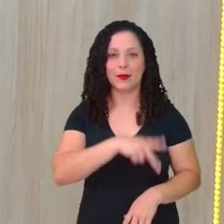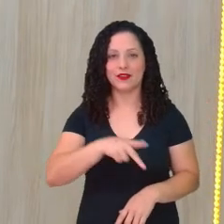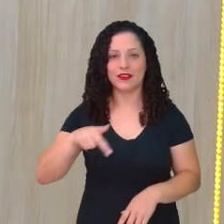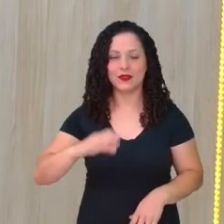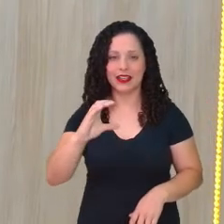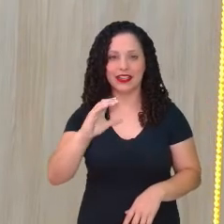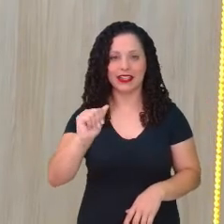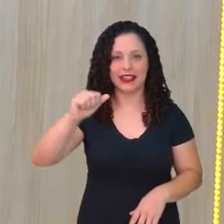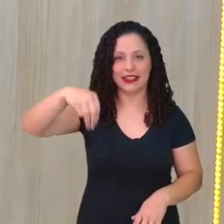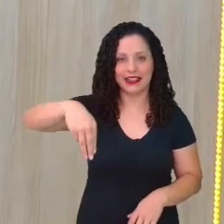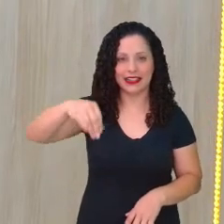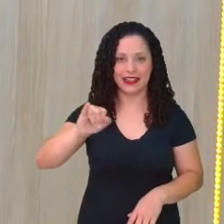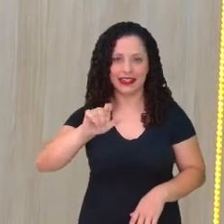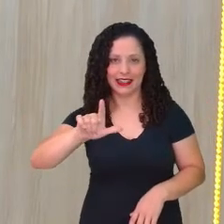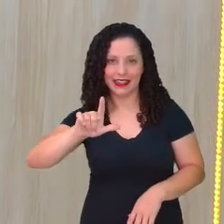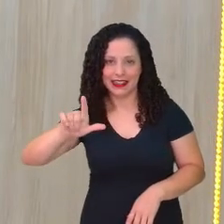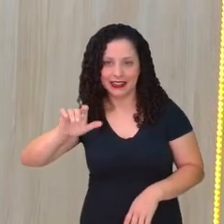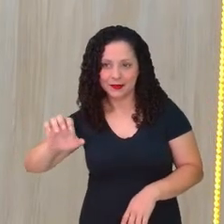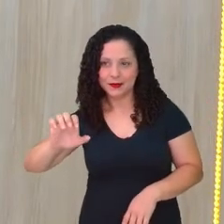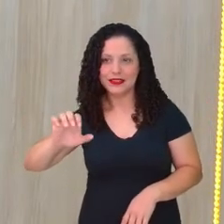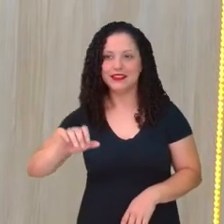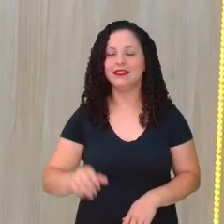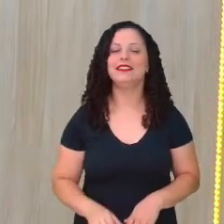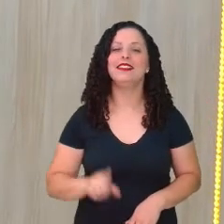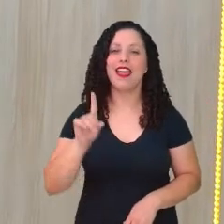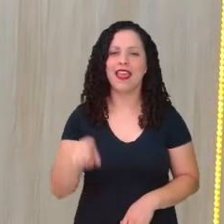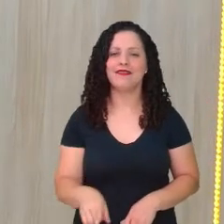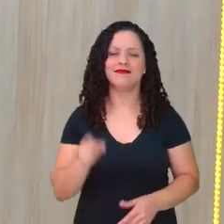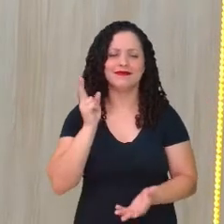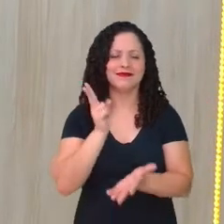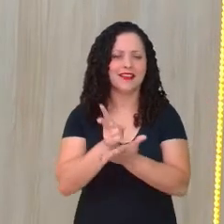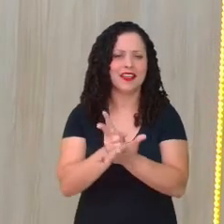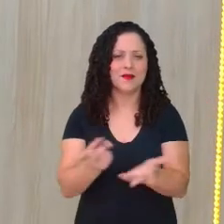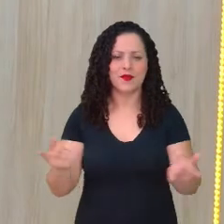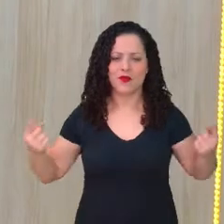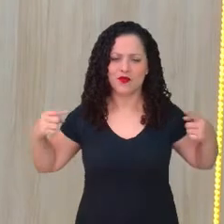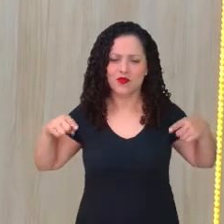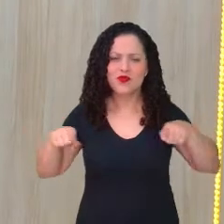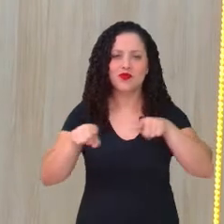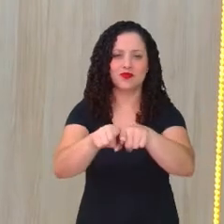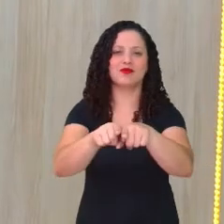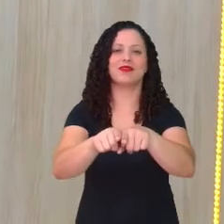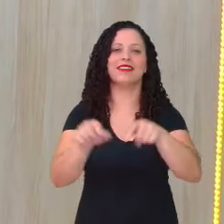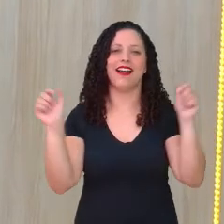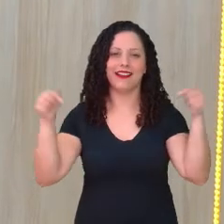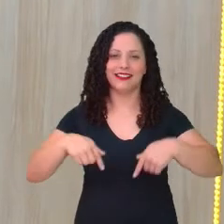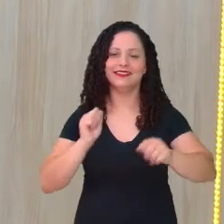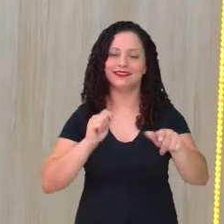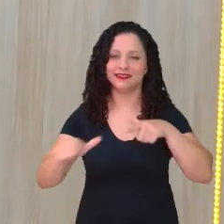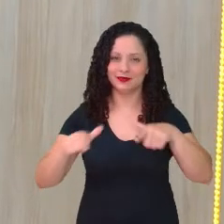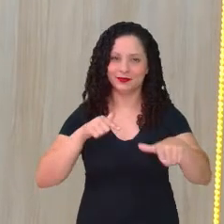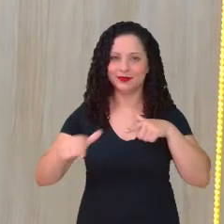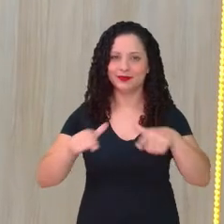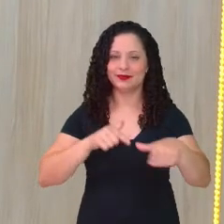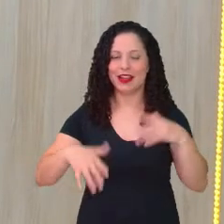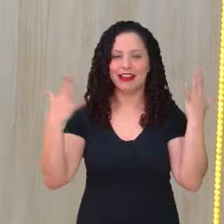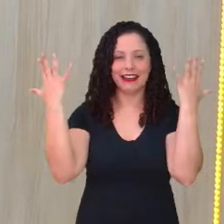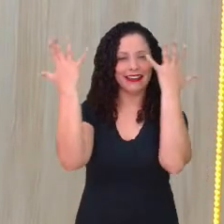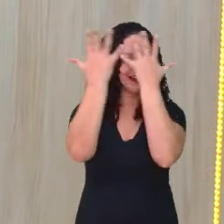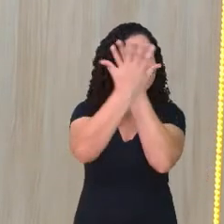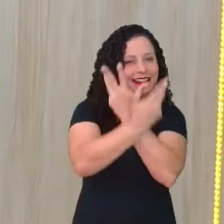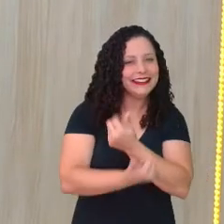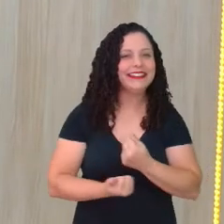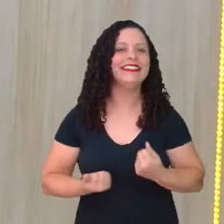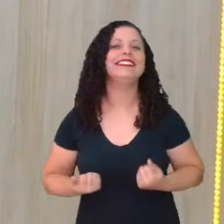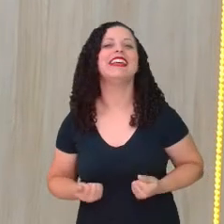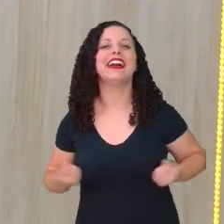Camille Borba, minha companheira, parceira de trabalho, linda, cheia